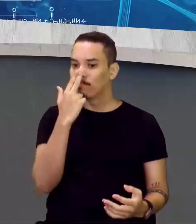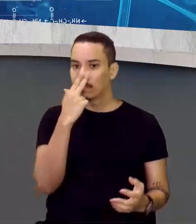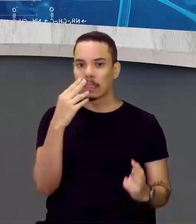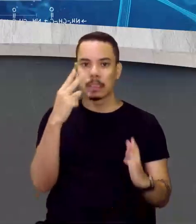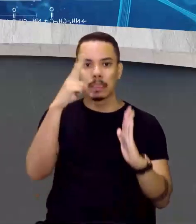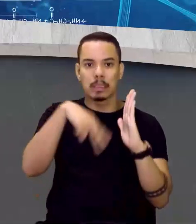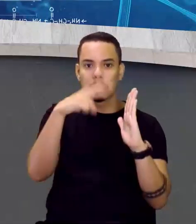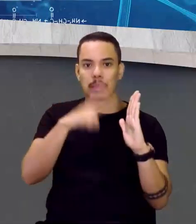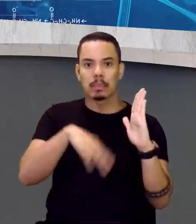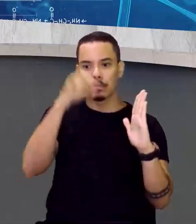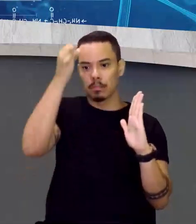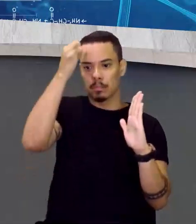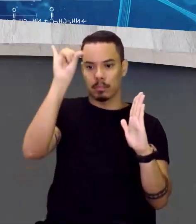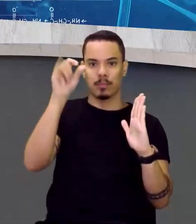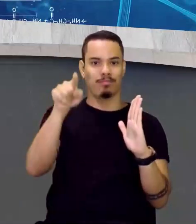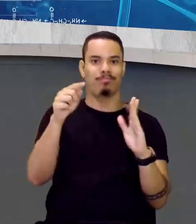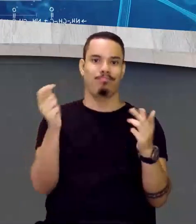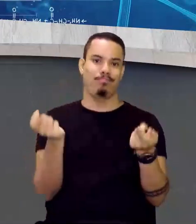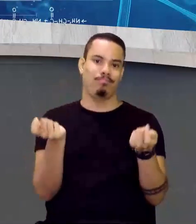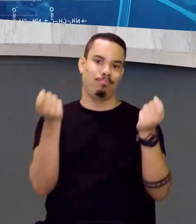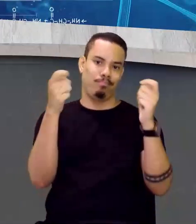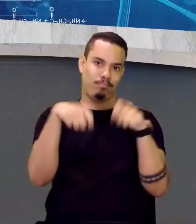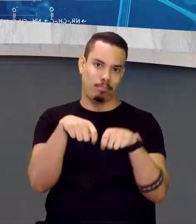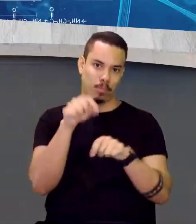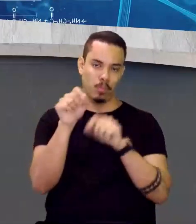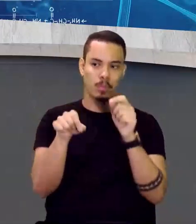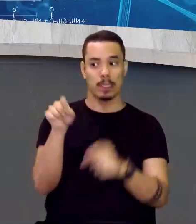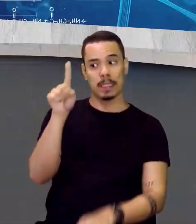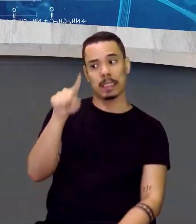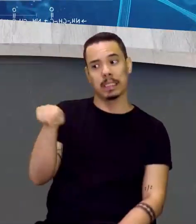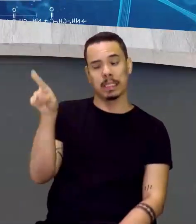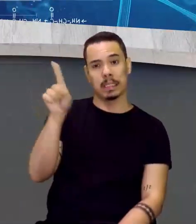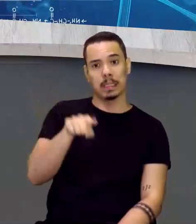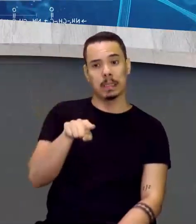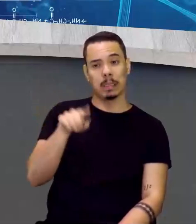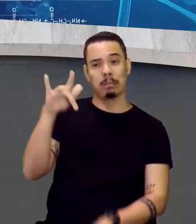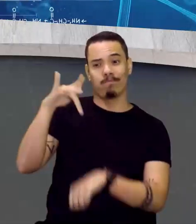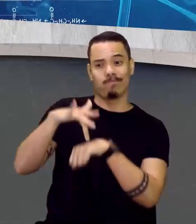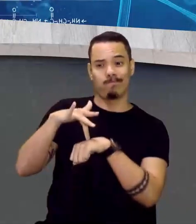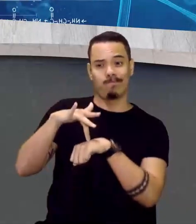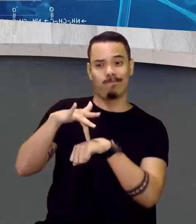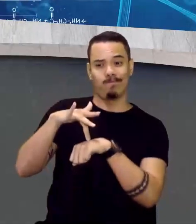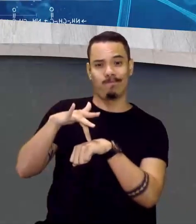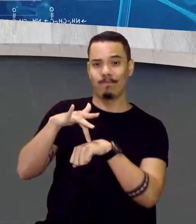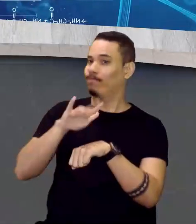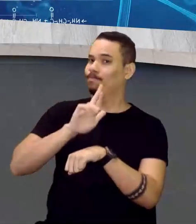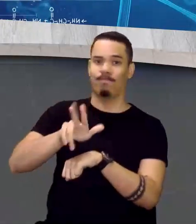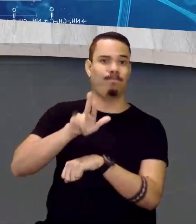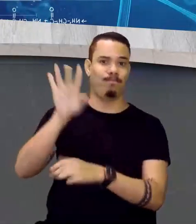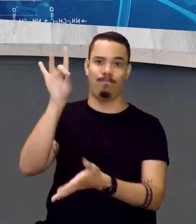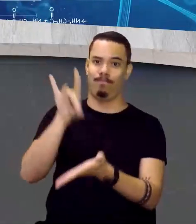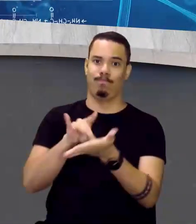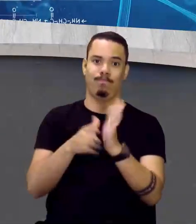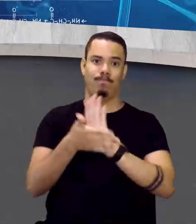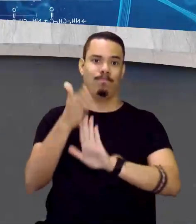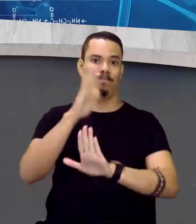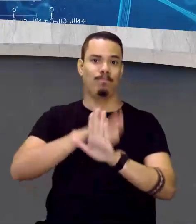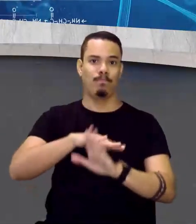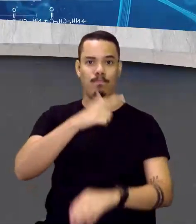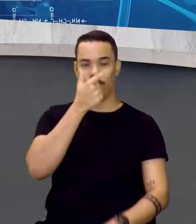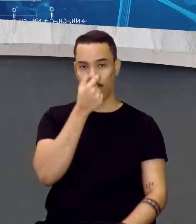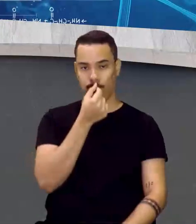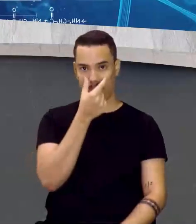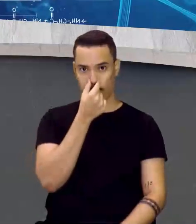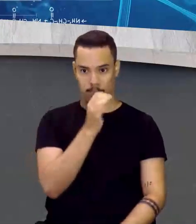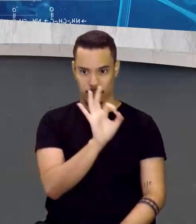você corre o risco de assinalar uma alternativa que não é a verdadeira, né? Isso mesmo, professora Sabrina?